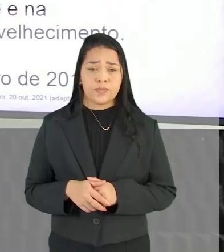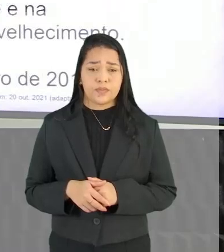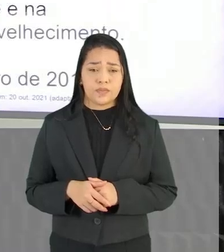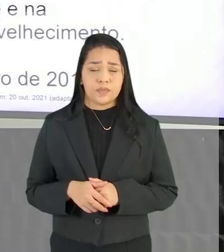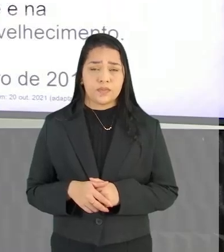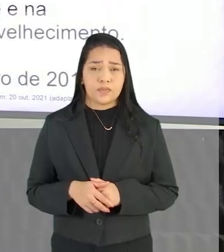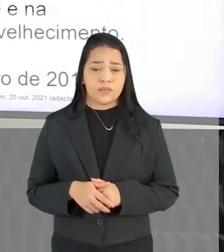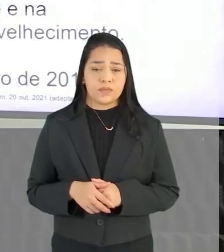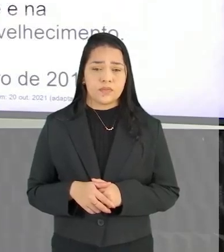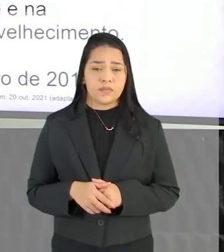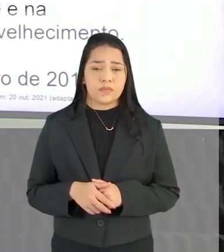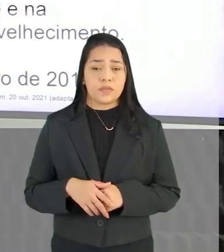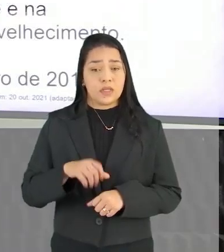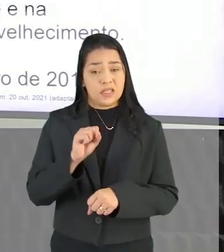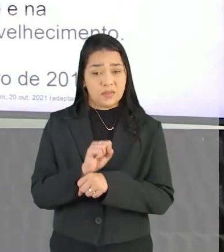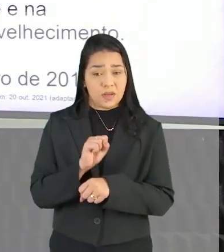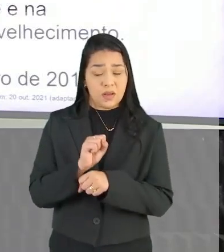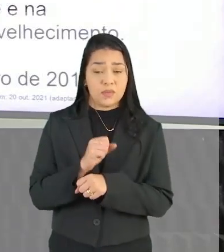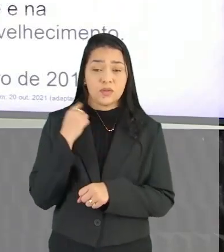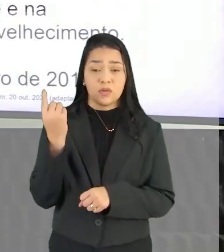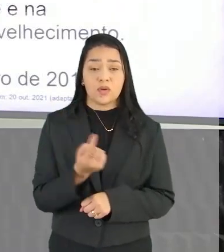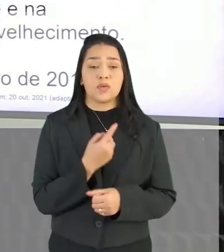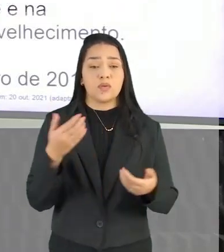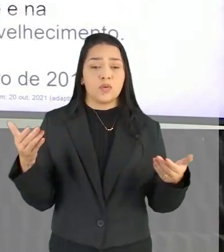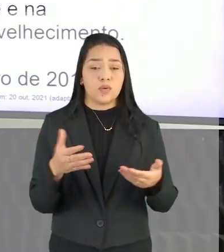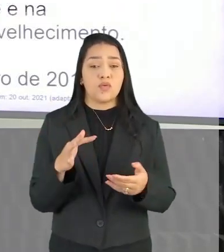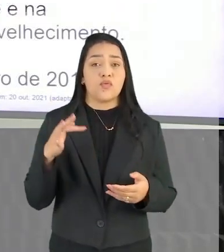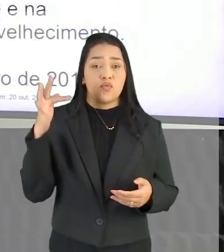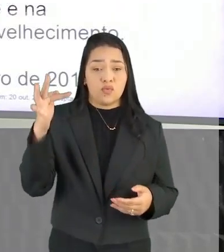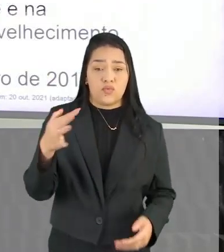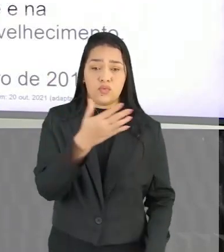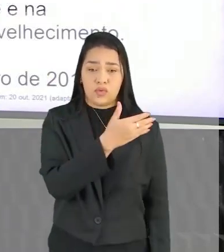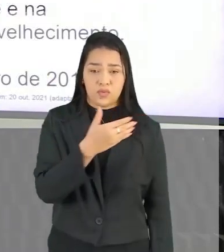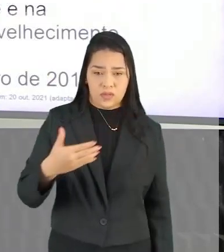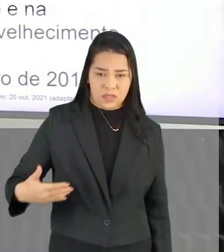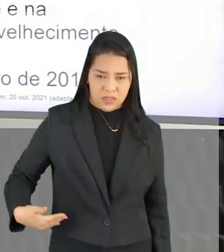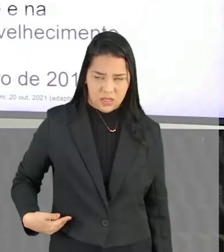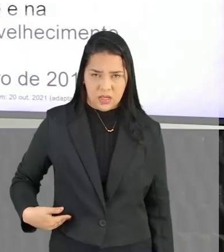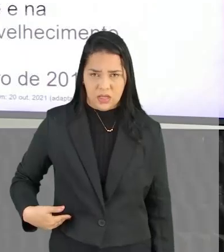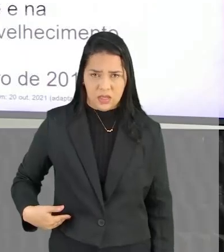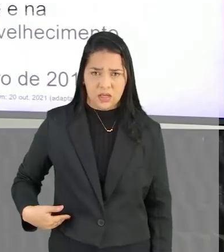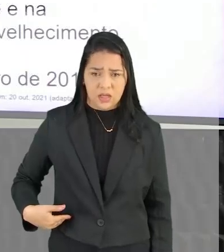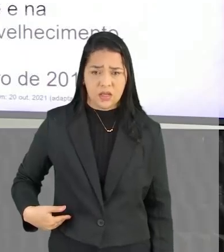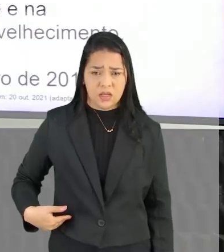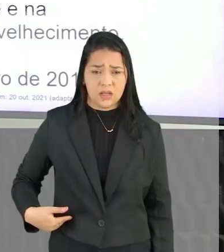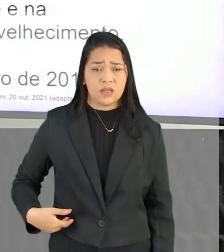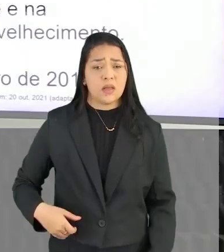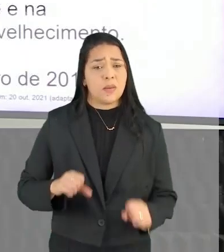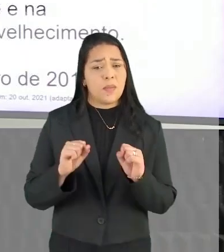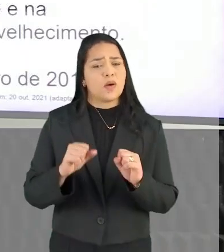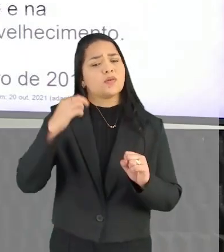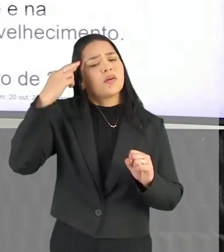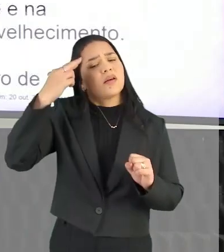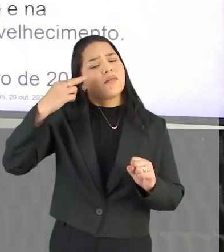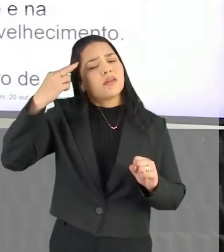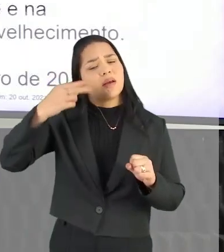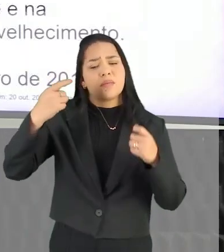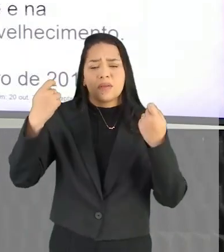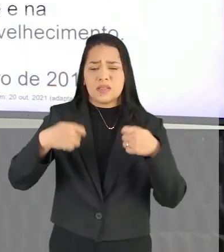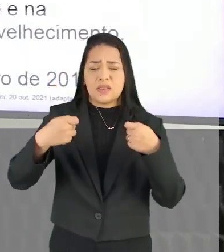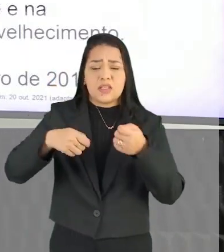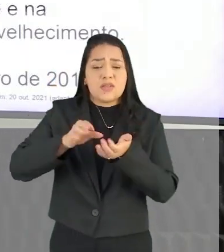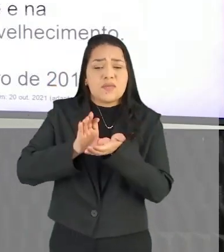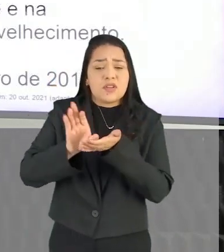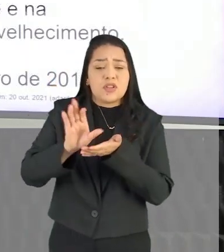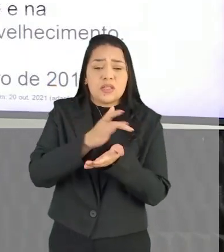direito universal Esperamos Que tanto Nossos atuais Quanto os futuros Governantes E legisladores Reflitam